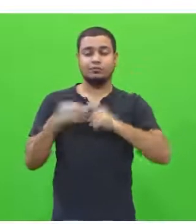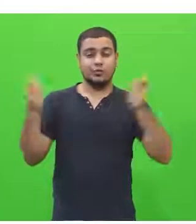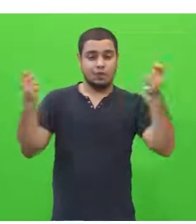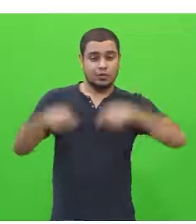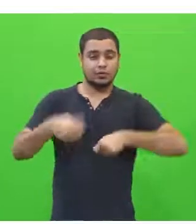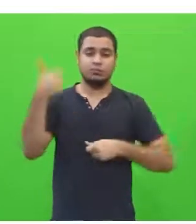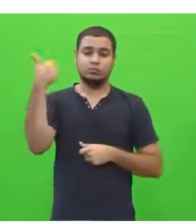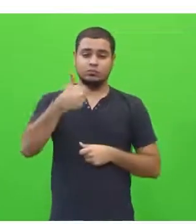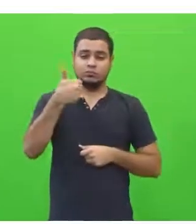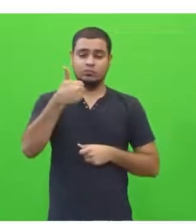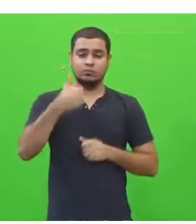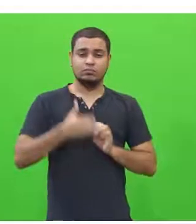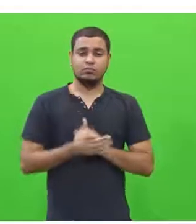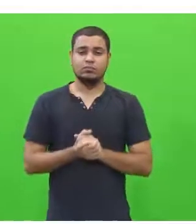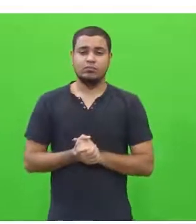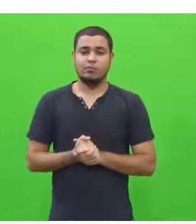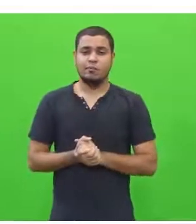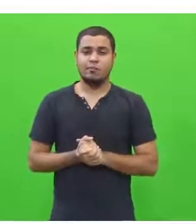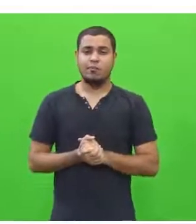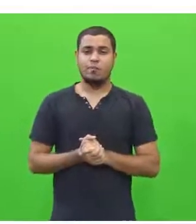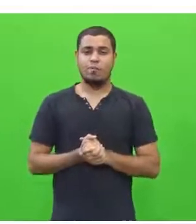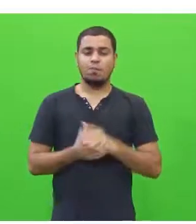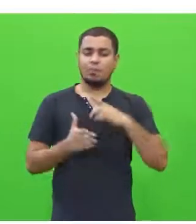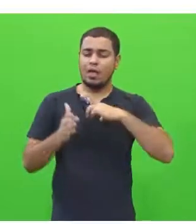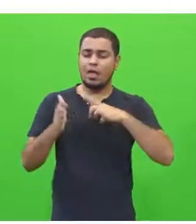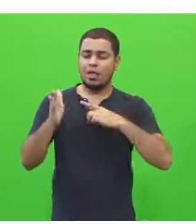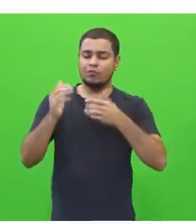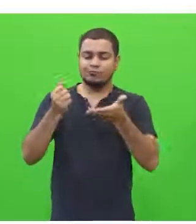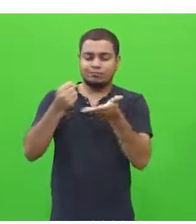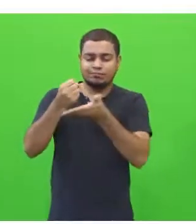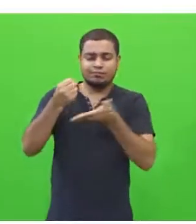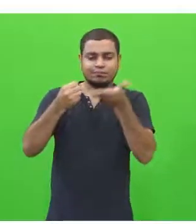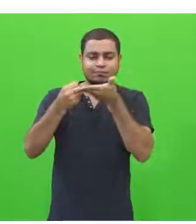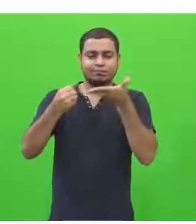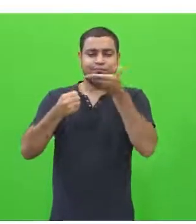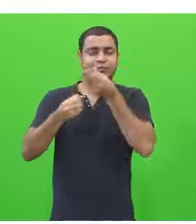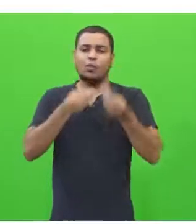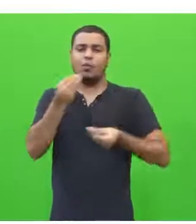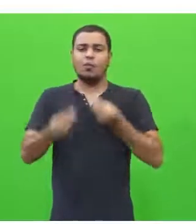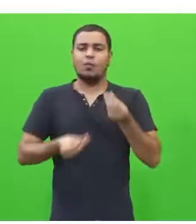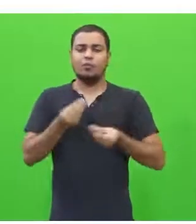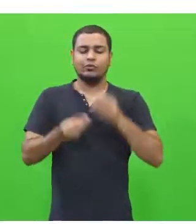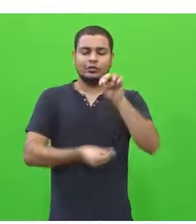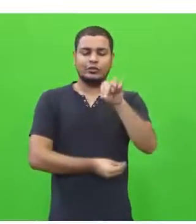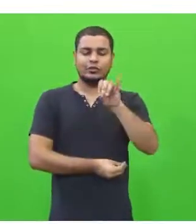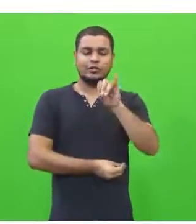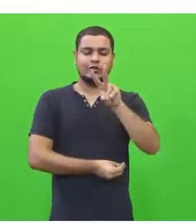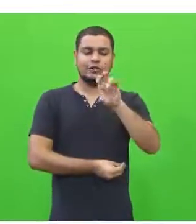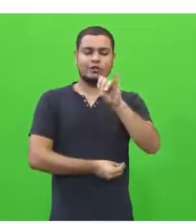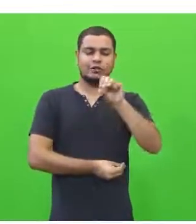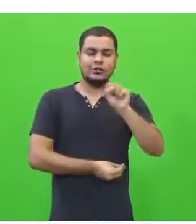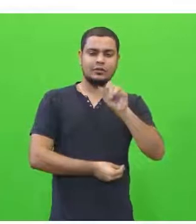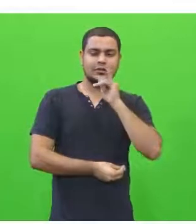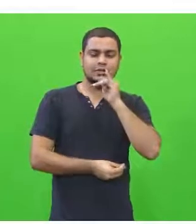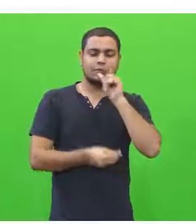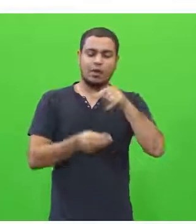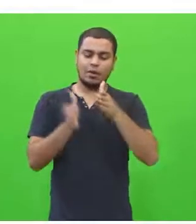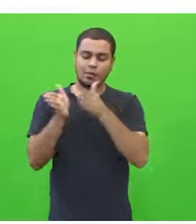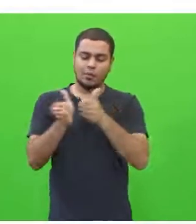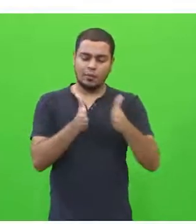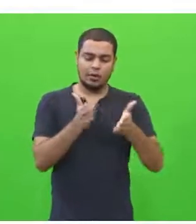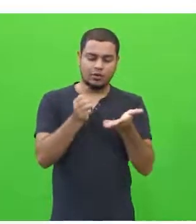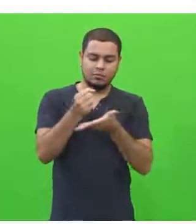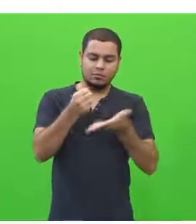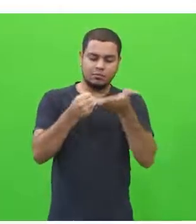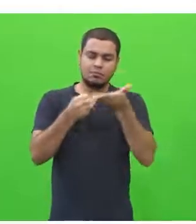níveis. Nós vamos ter a competência 1 dividida em